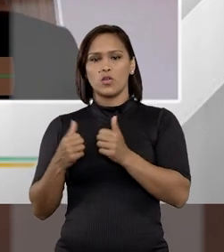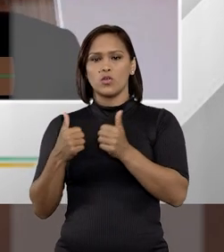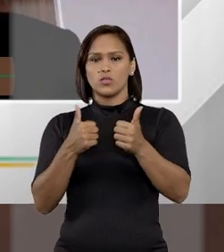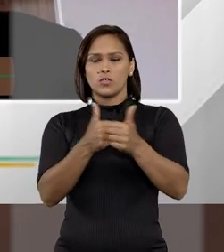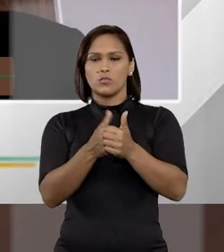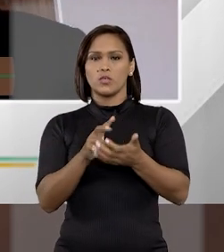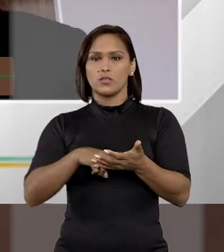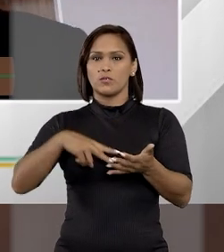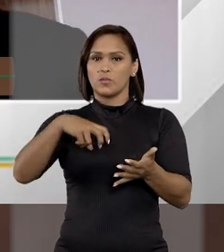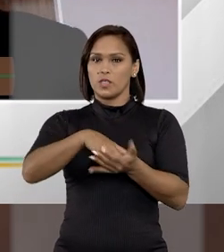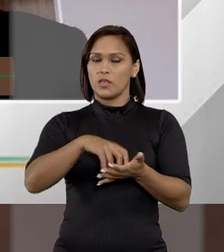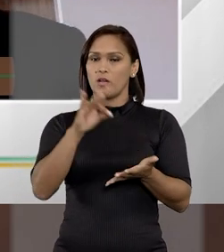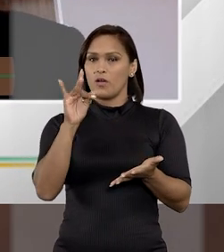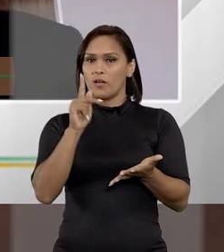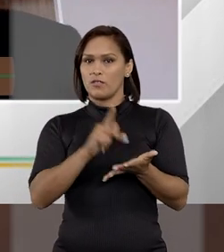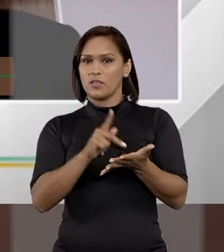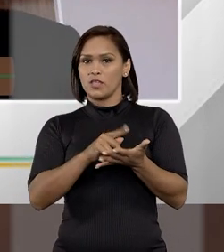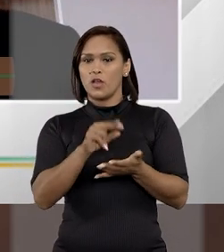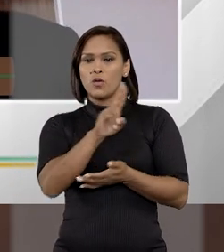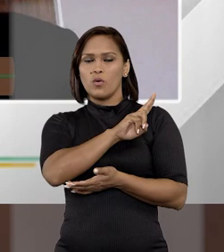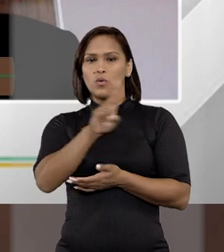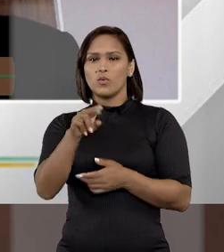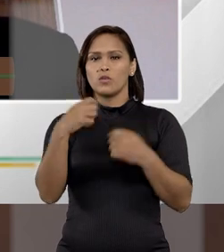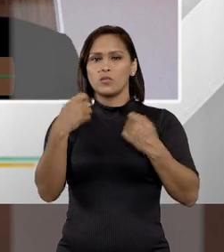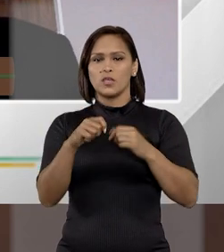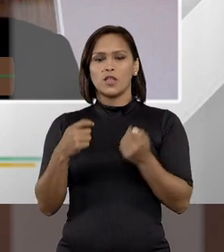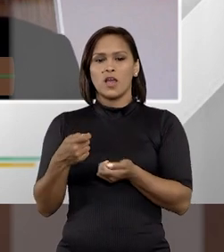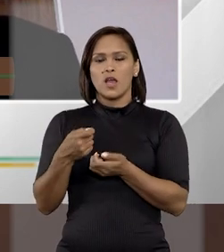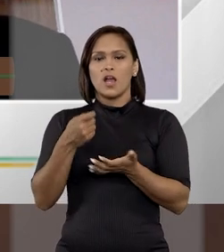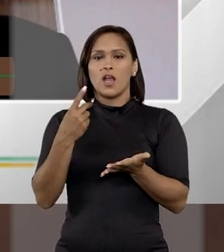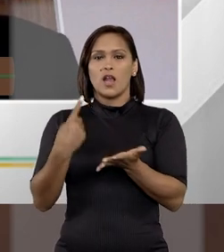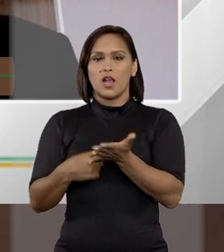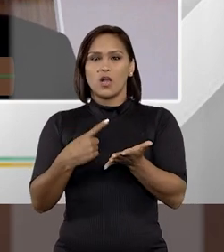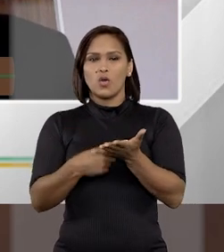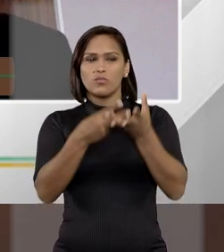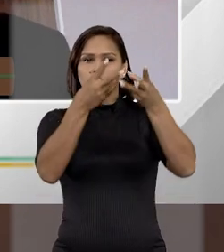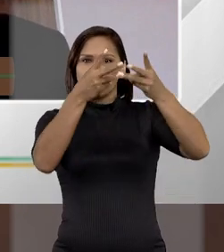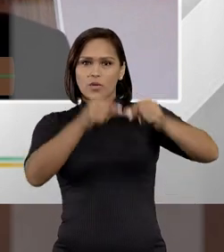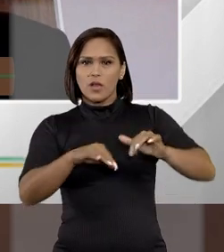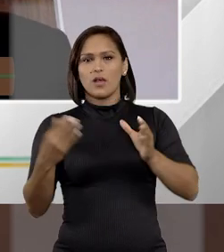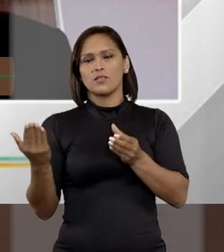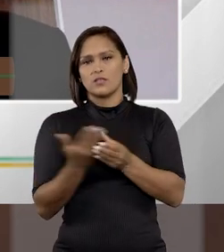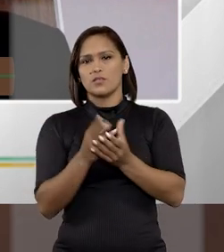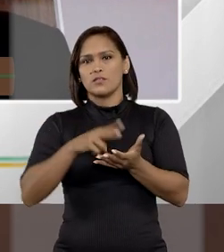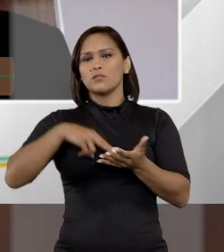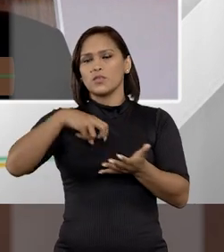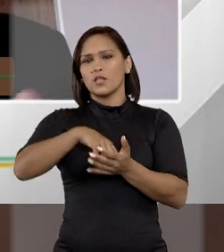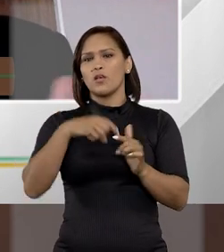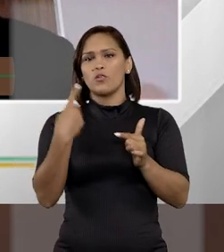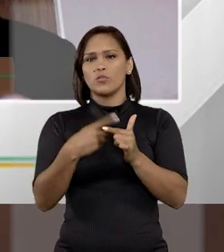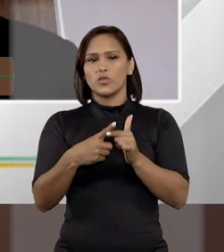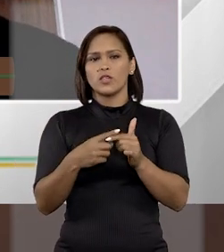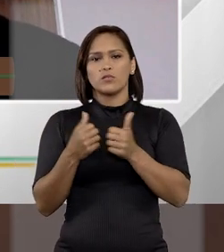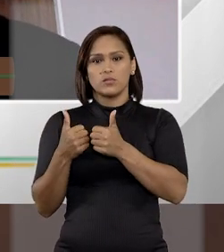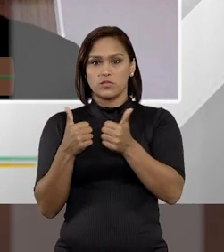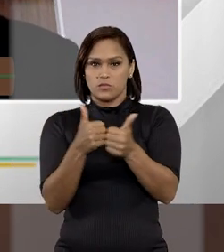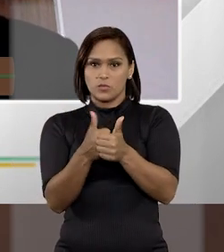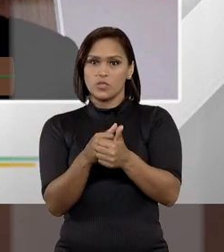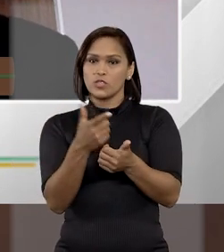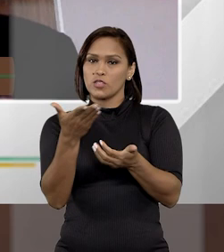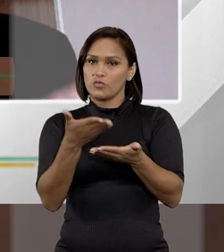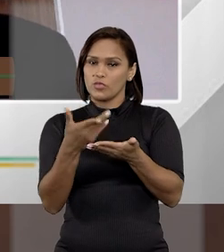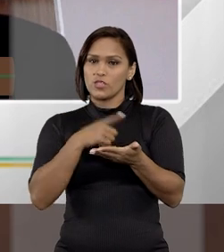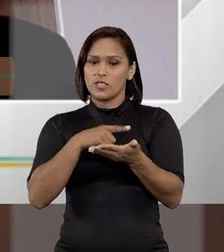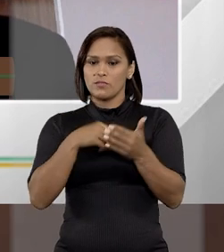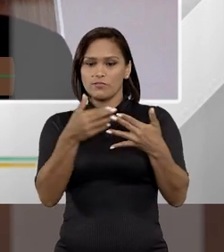persecução penal, que, na verdade, eu acho que o nome deveria ser acordo de não deflagração da ação penal, porque já existe uma persecução